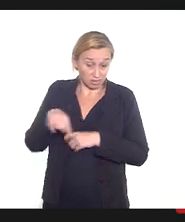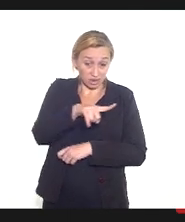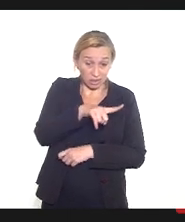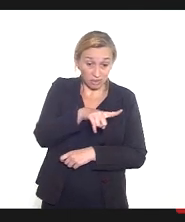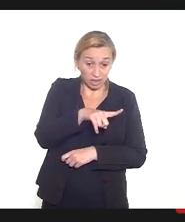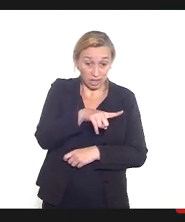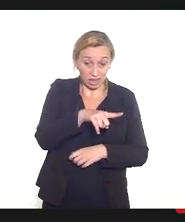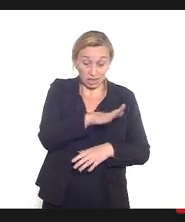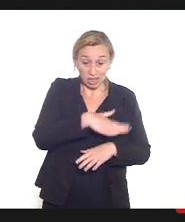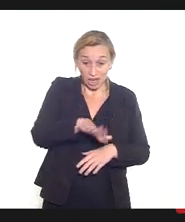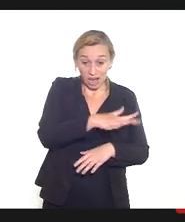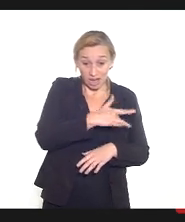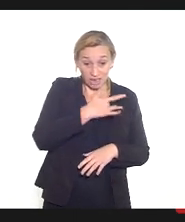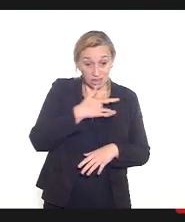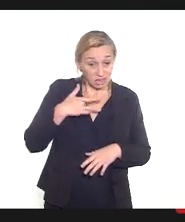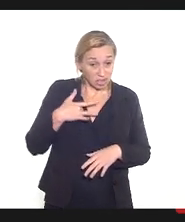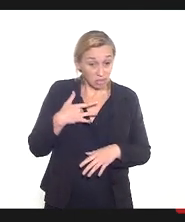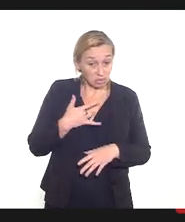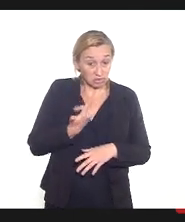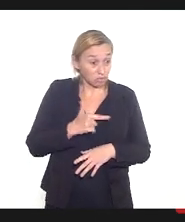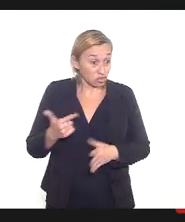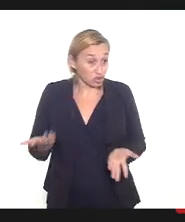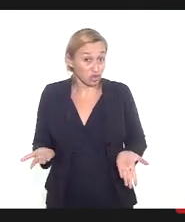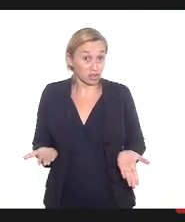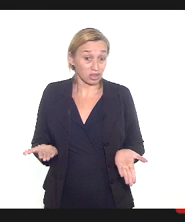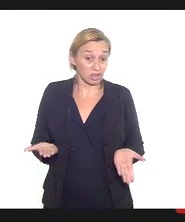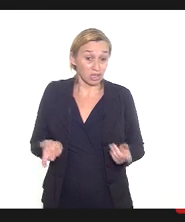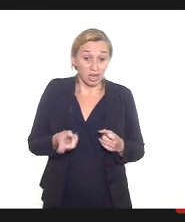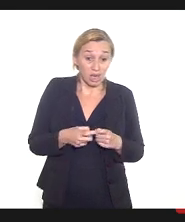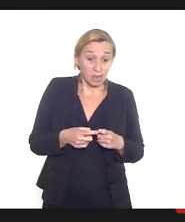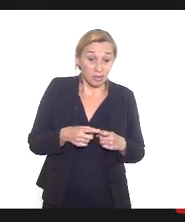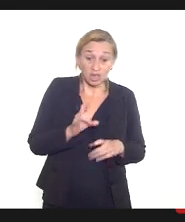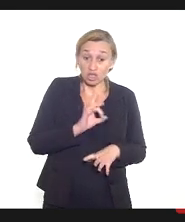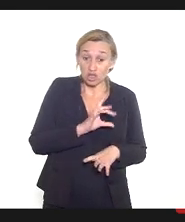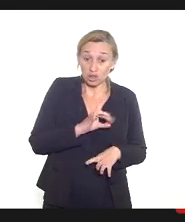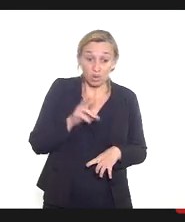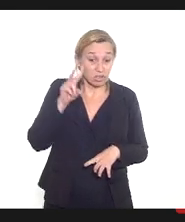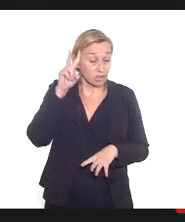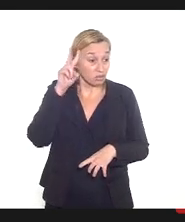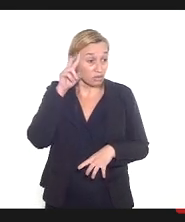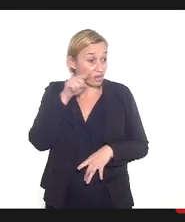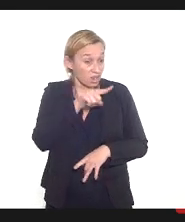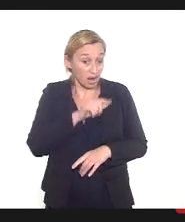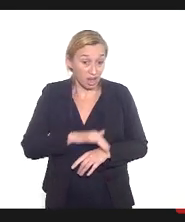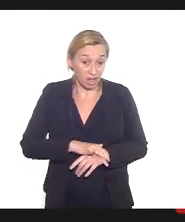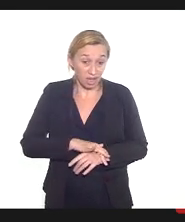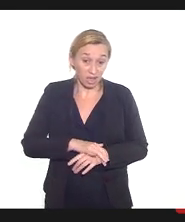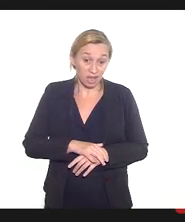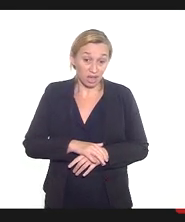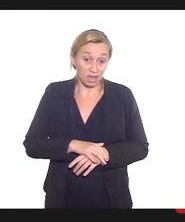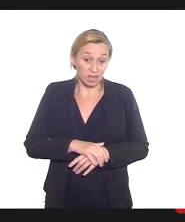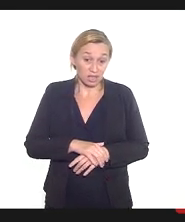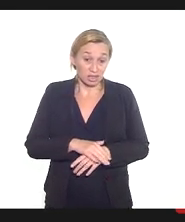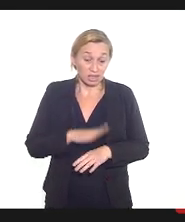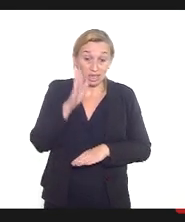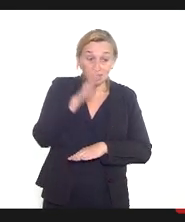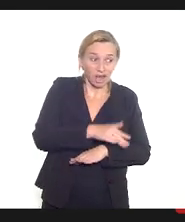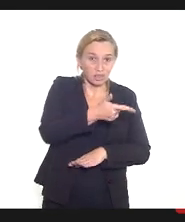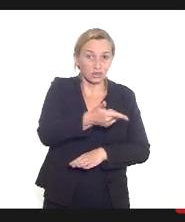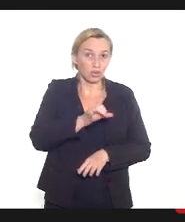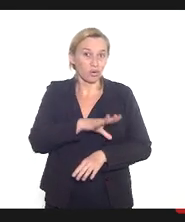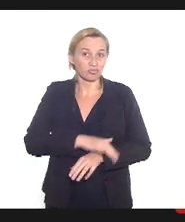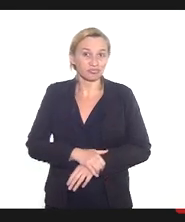unidade não tinha médico nenhum né a médica só estaria lá segunda feira com a parte da tarde